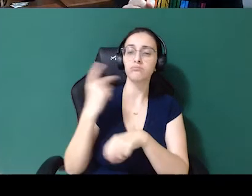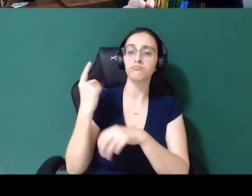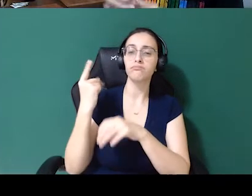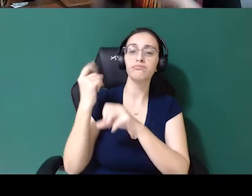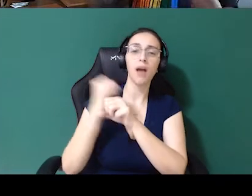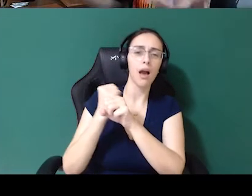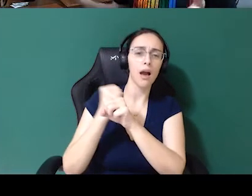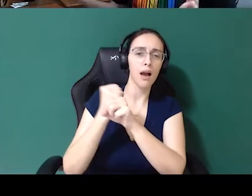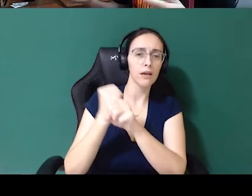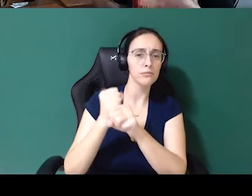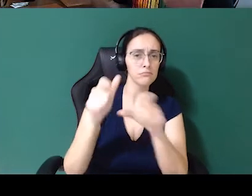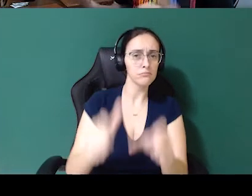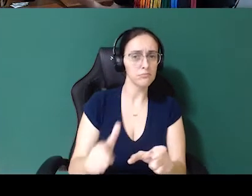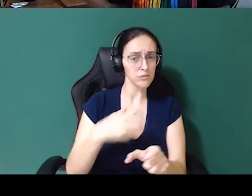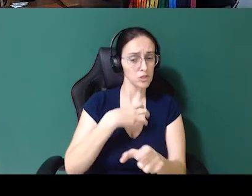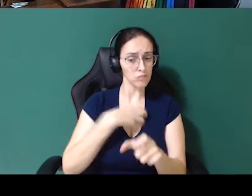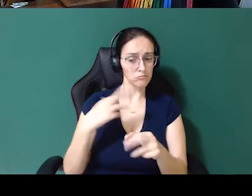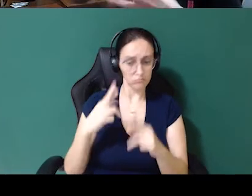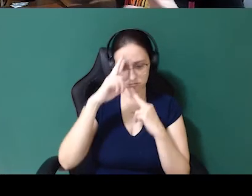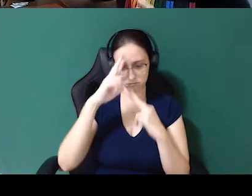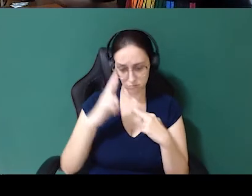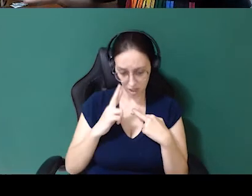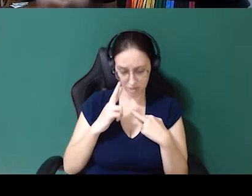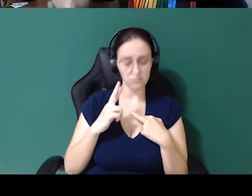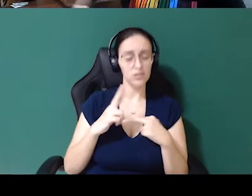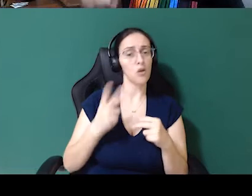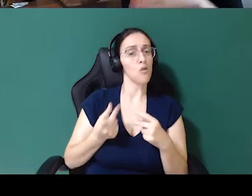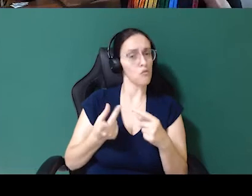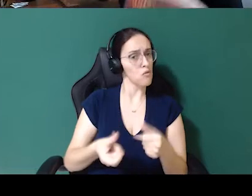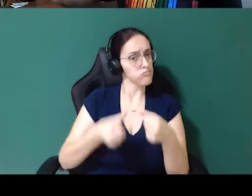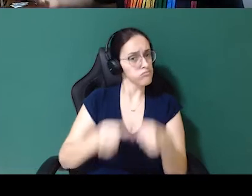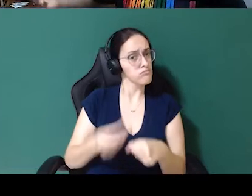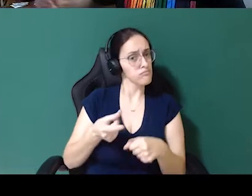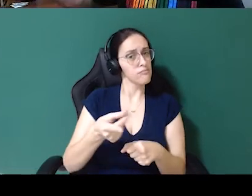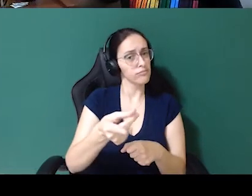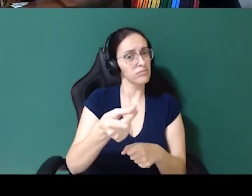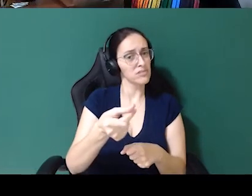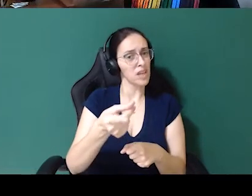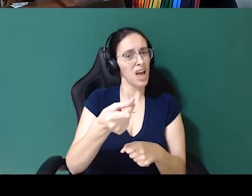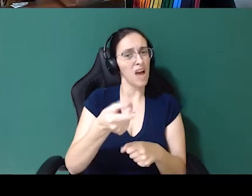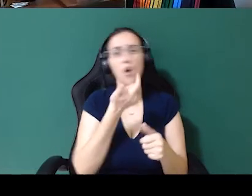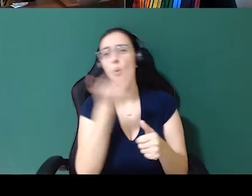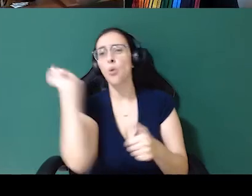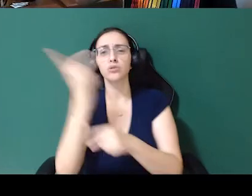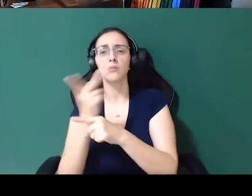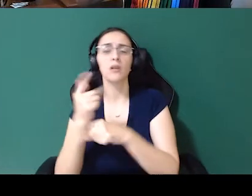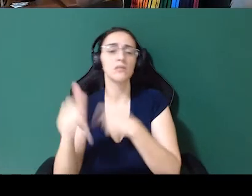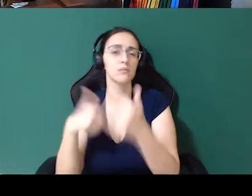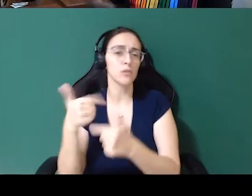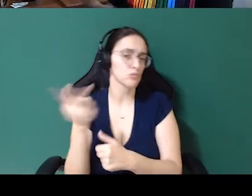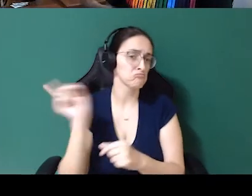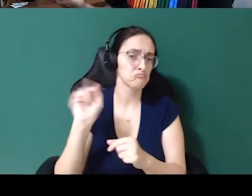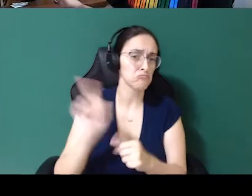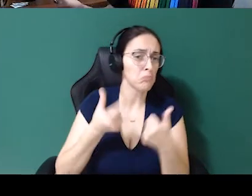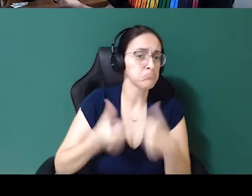onde elas se sentem respeitadas. Parece óbvio, mas tem uma pesquisa realmente para mostrar isso. onde elas sentem respeitadas, onde elas